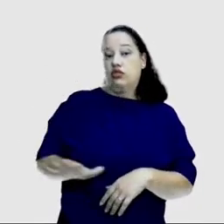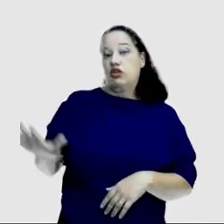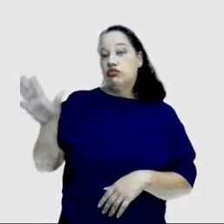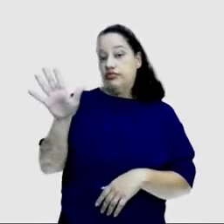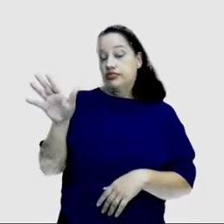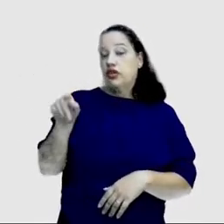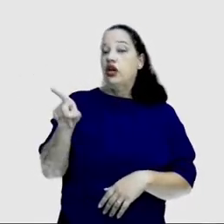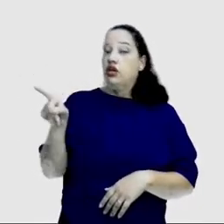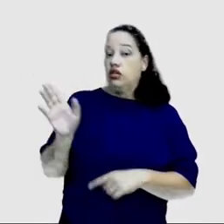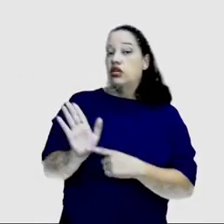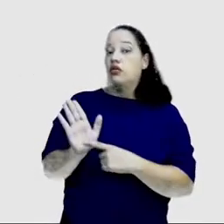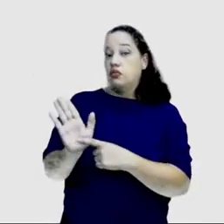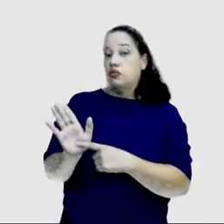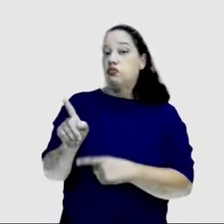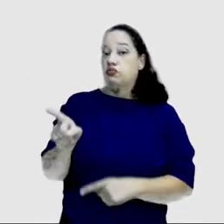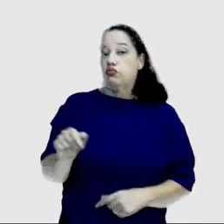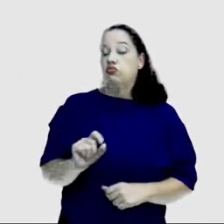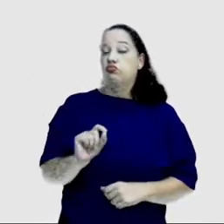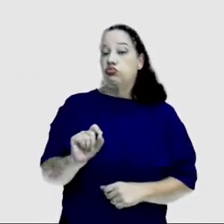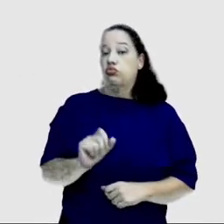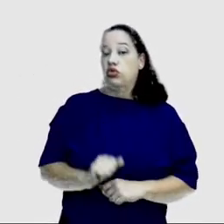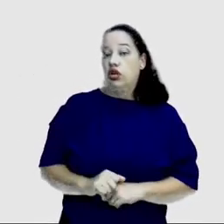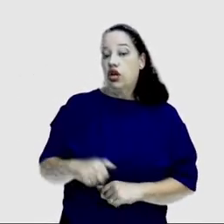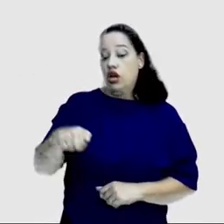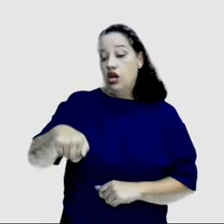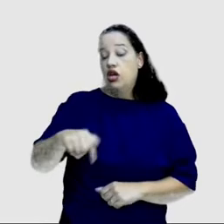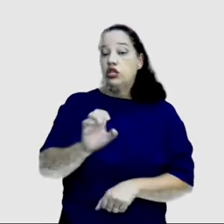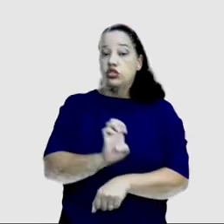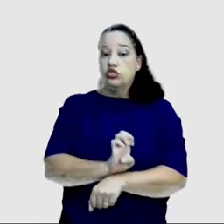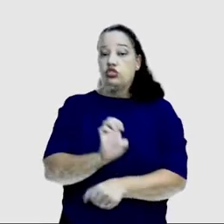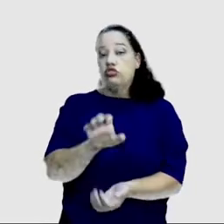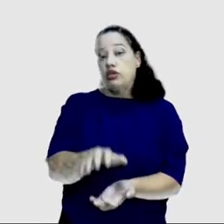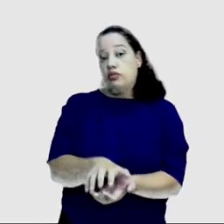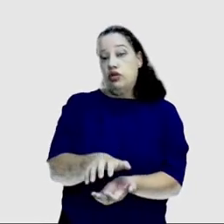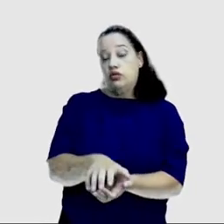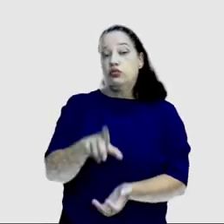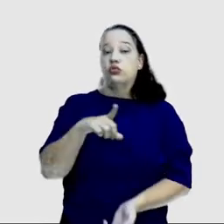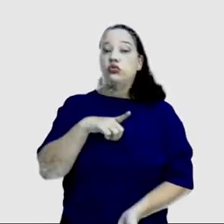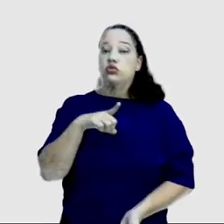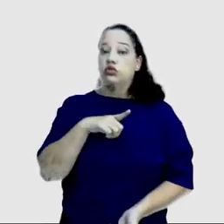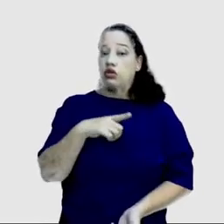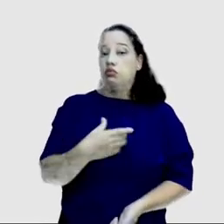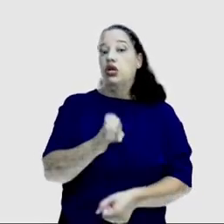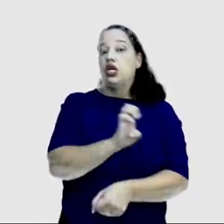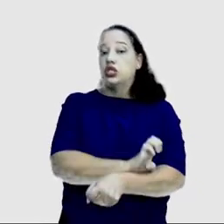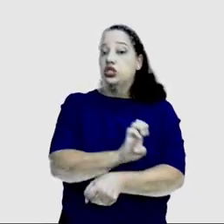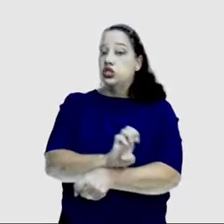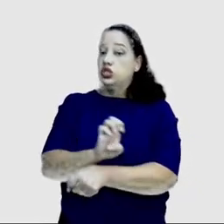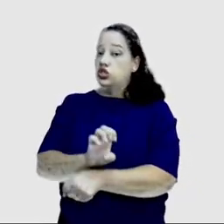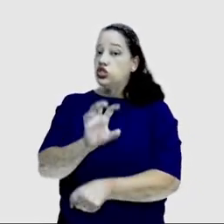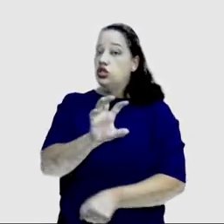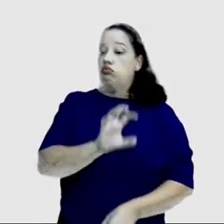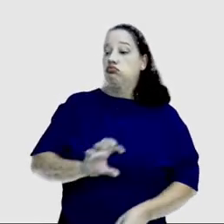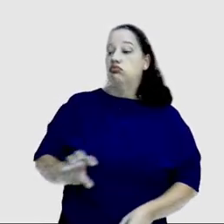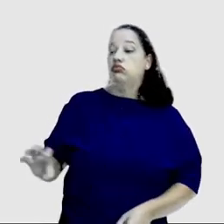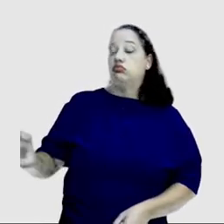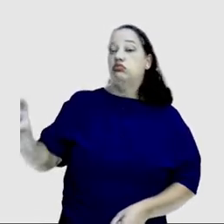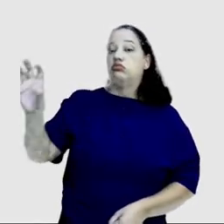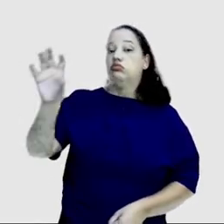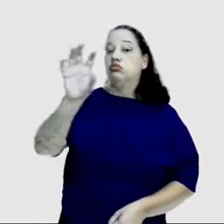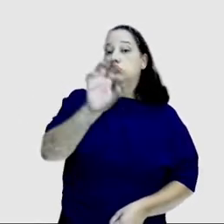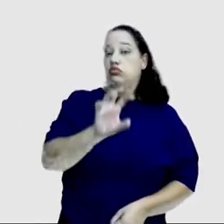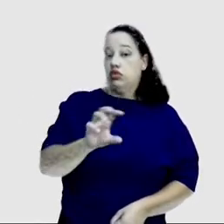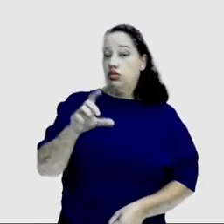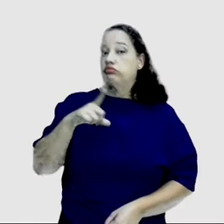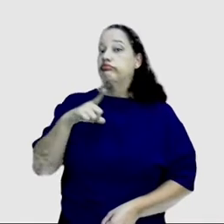apresentando que tem tanto o estado de Pernambuco, como os estados adjacentes, ou seja, próximos, também,